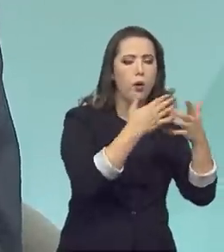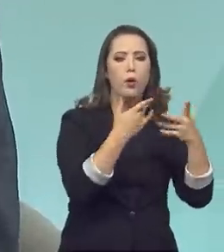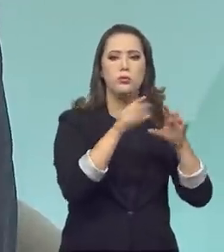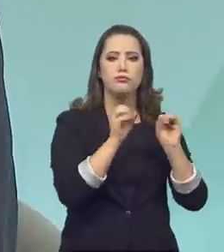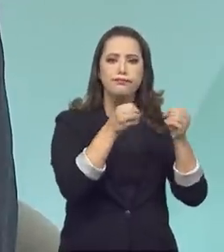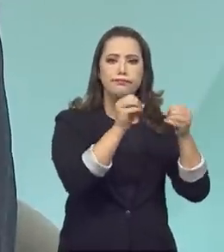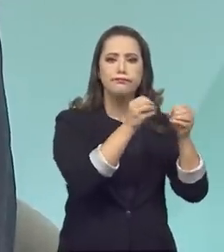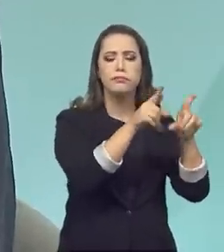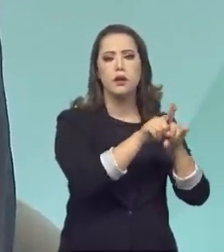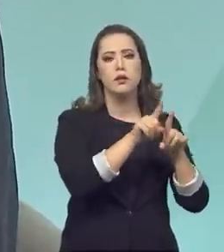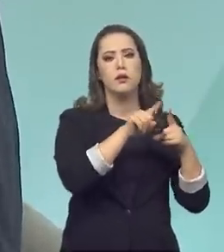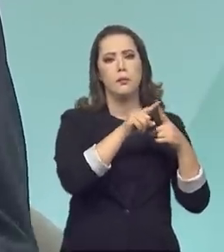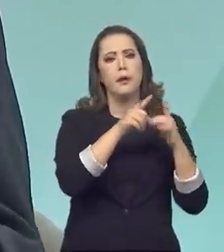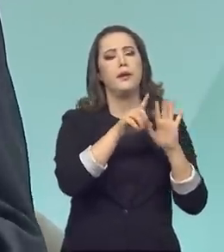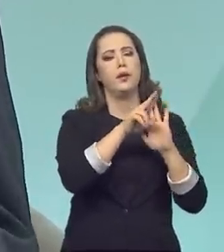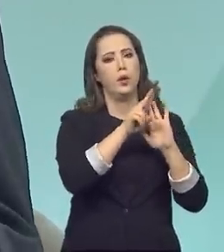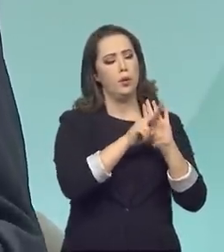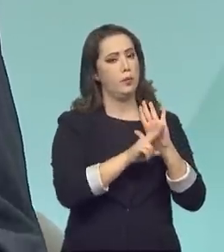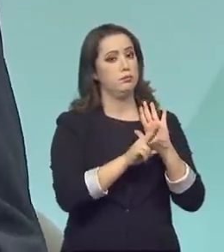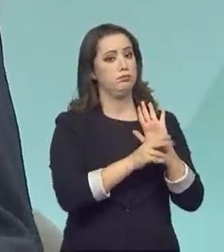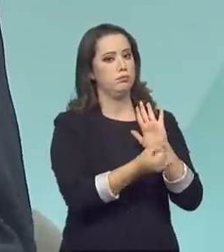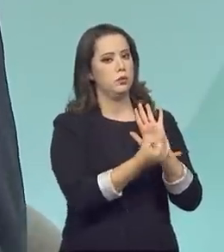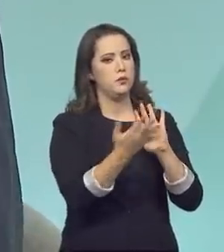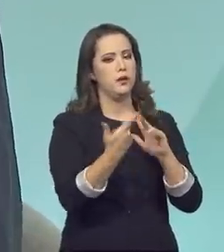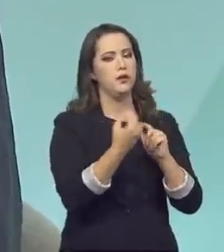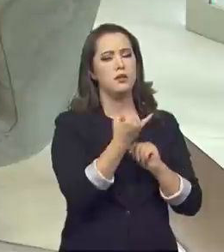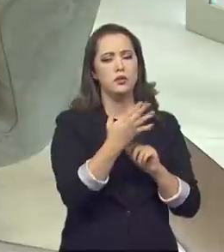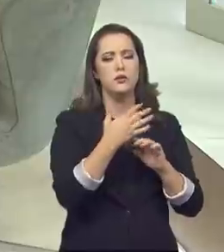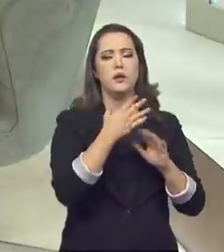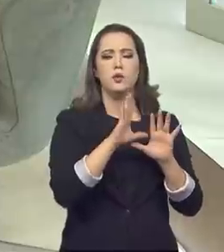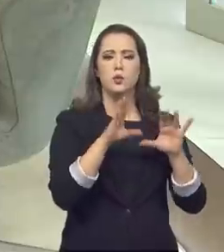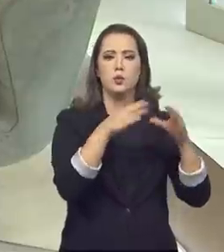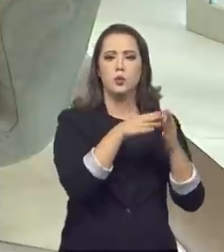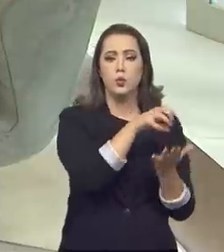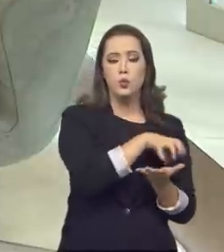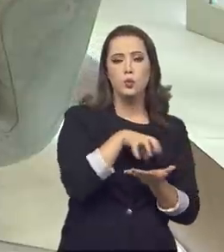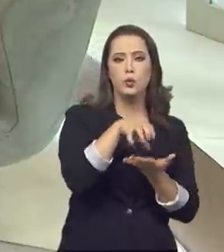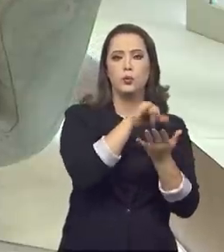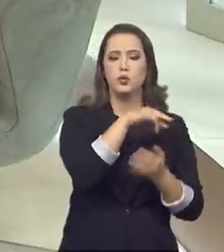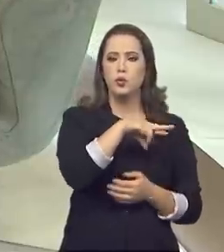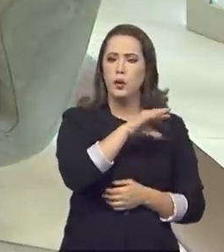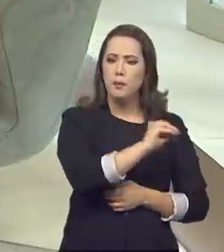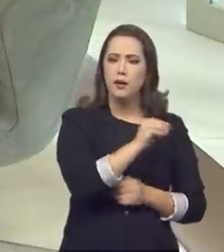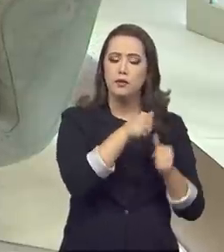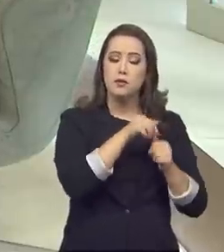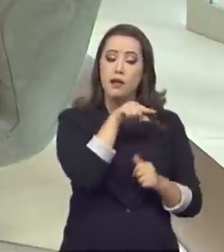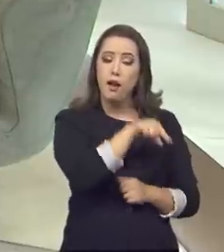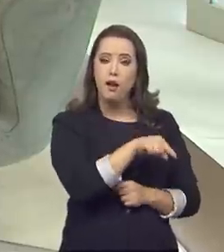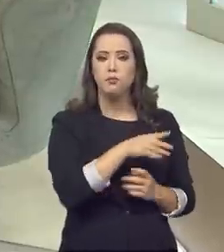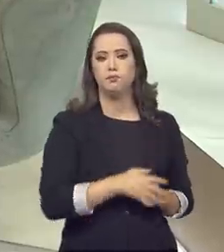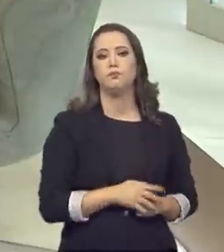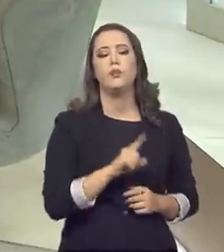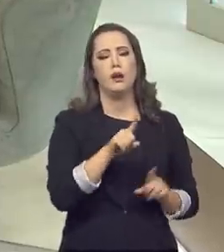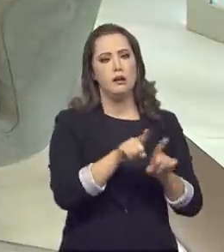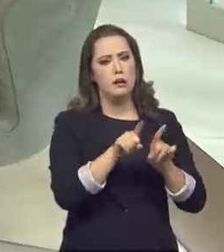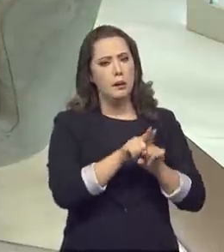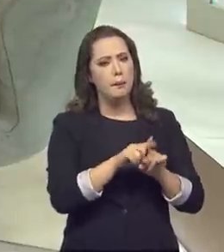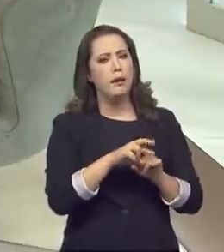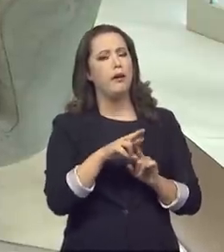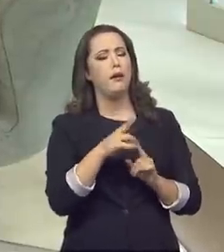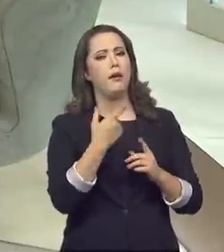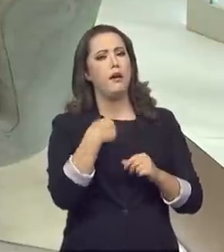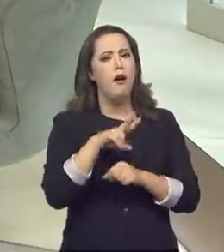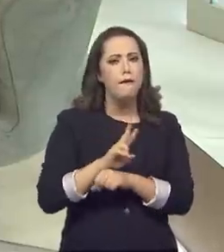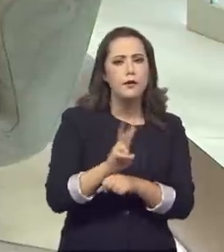trabalhar a conformidade. Então, o núcleo, a grande parte do Inmetro está lá. Acrescento aí que a vigilância de mercado, que é a forma